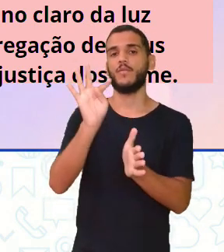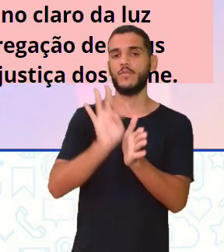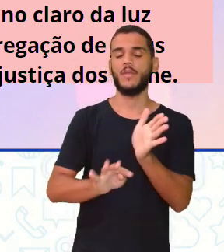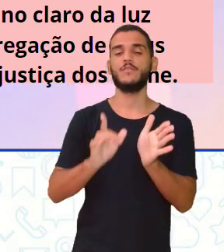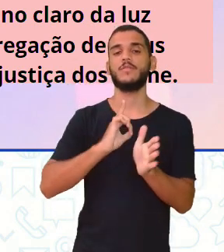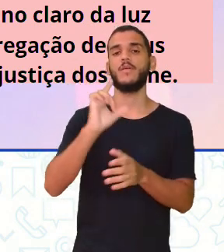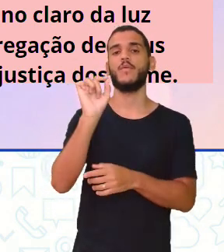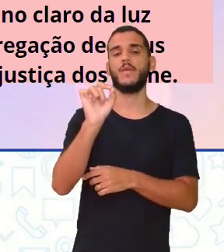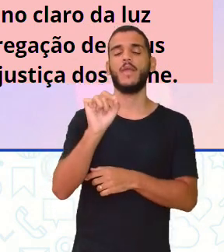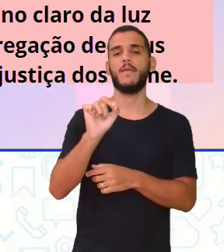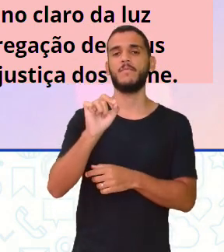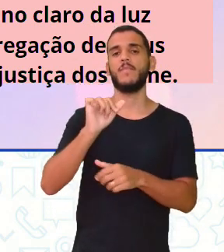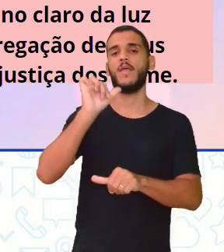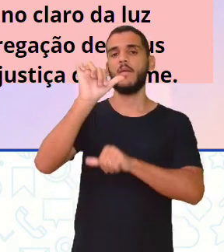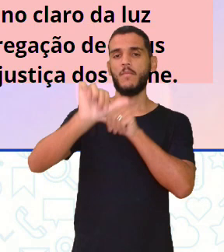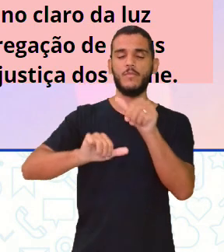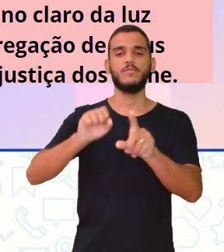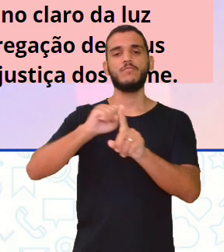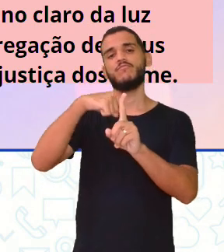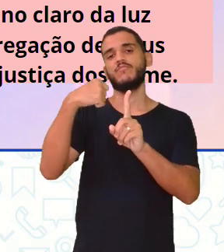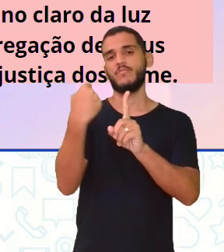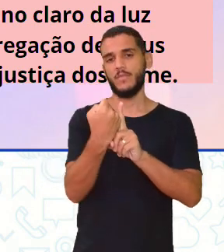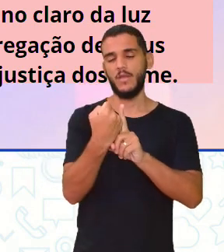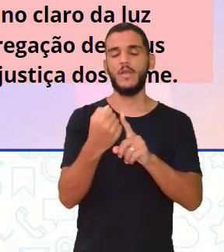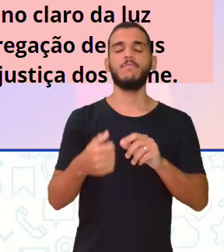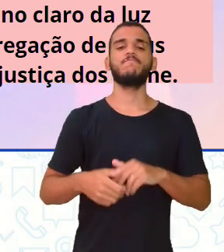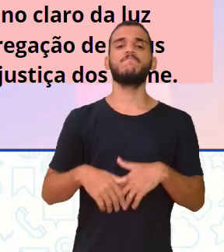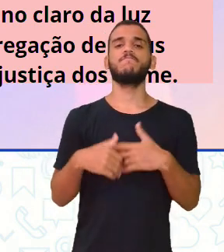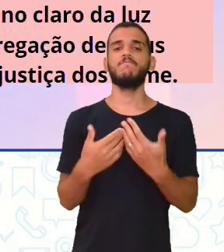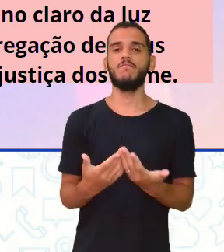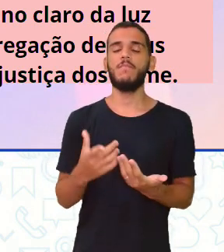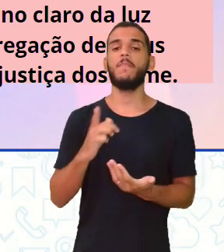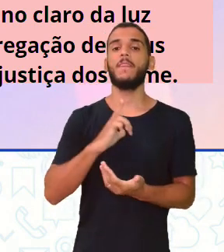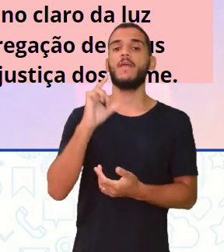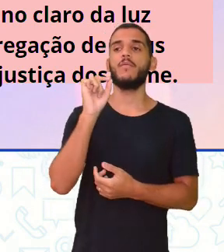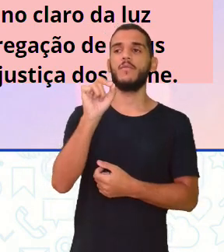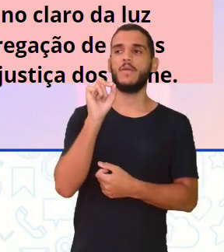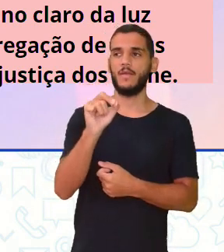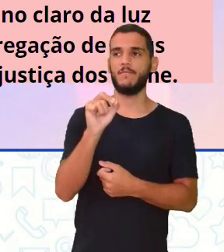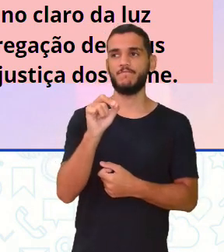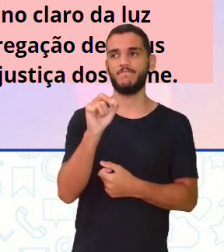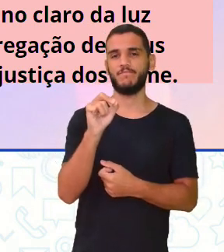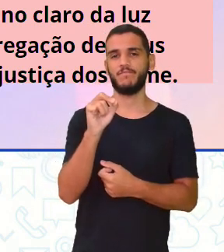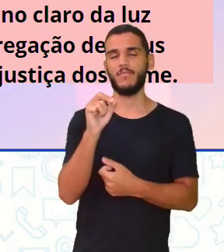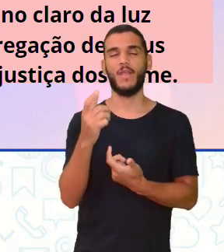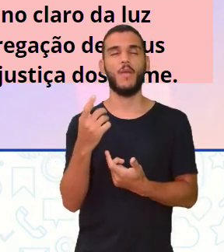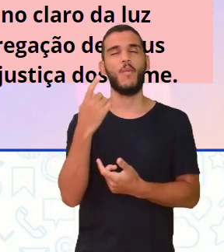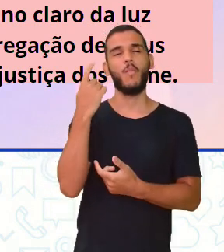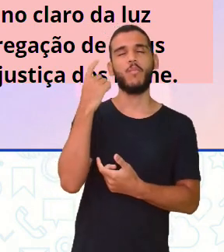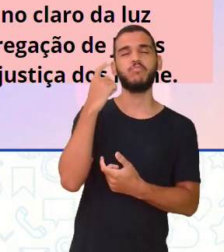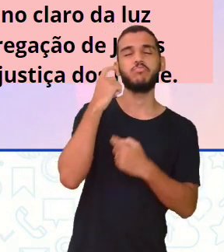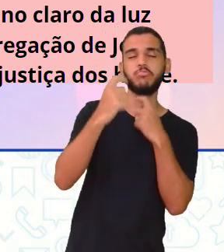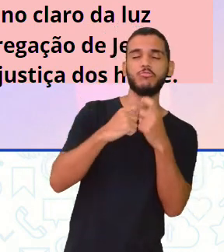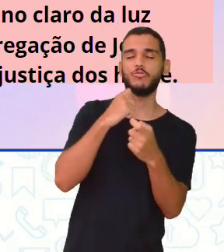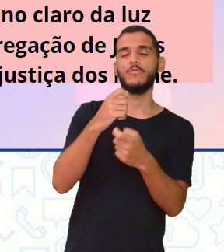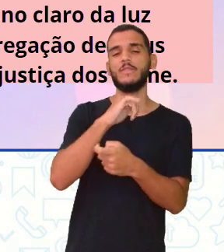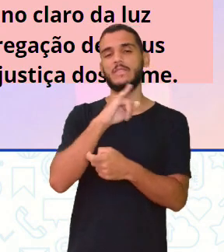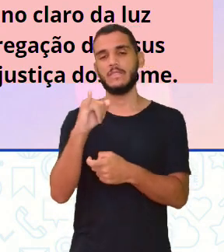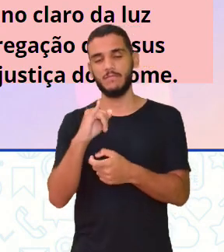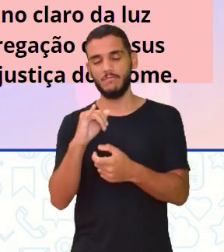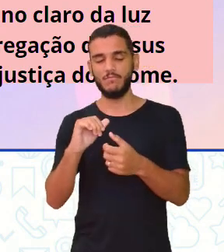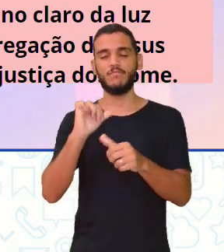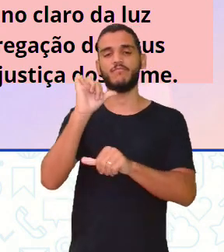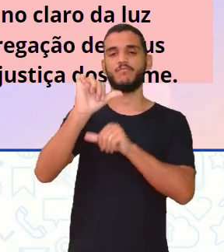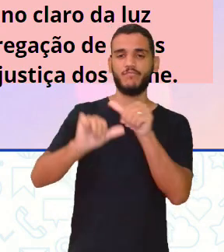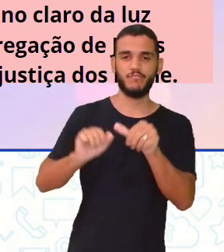aqui que é uma variação social, né? A gente tem até uma dúvida se é uma variação regional, mas eu